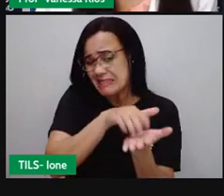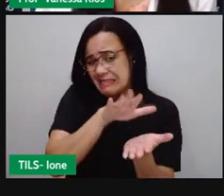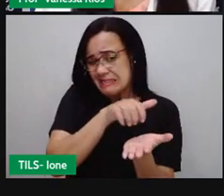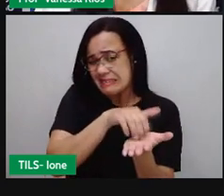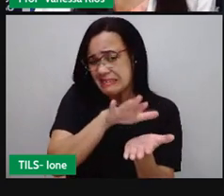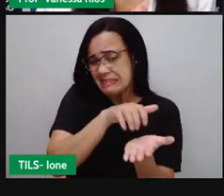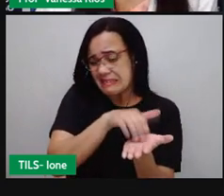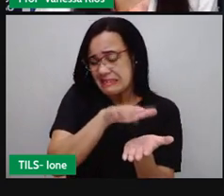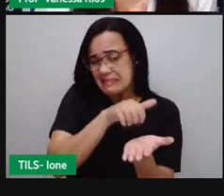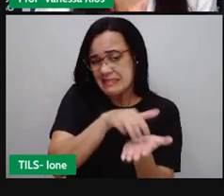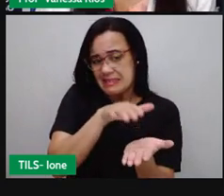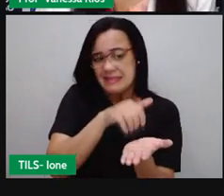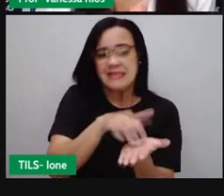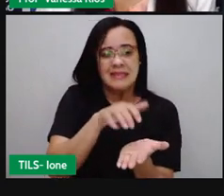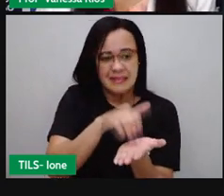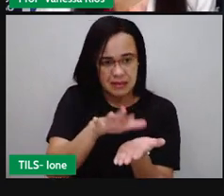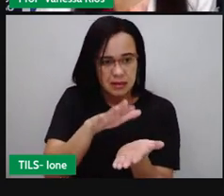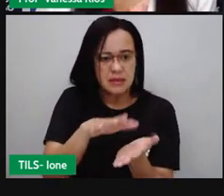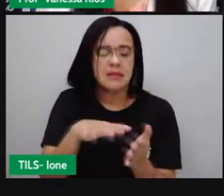ação aí da secreção.